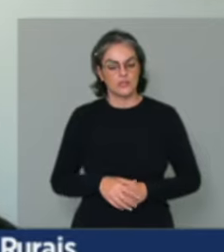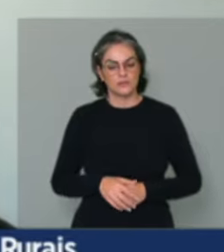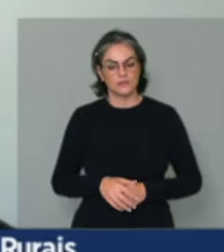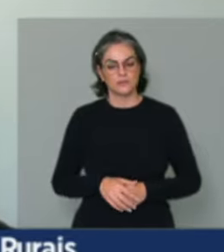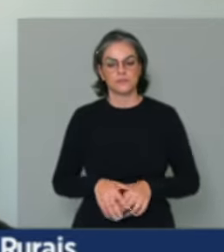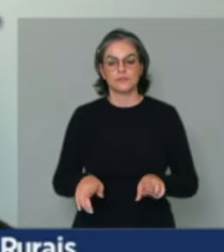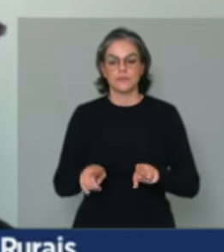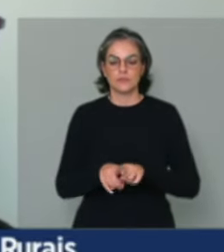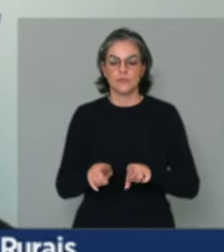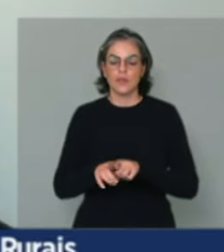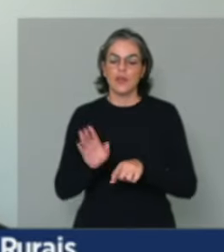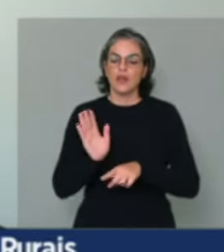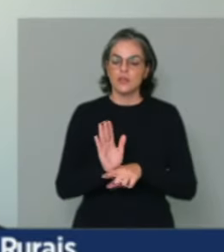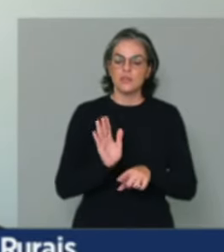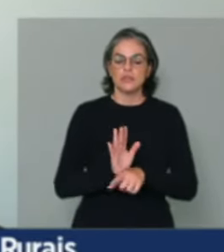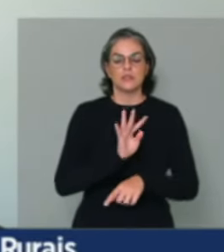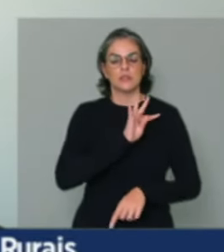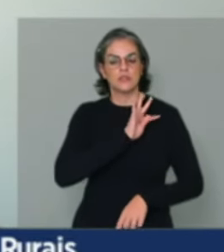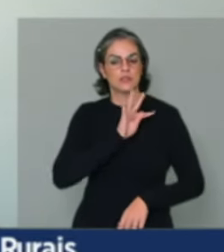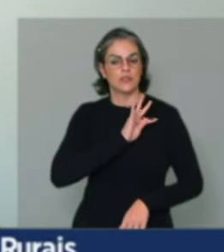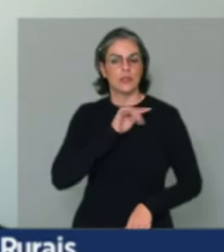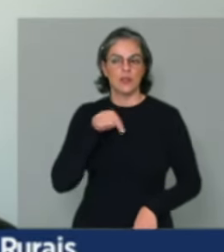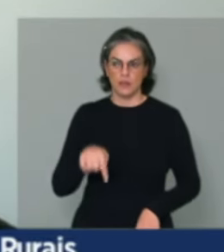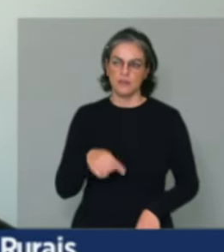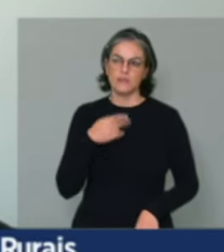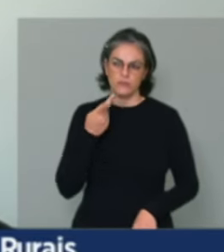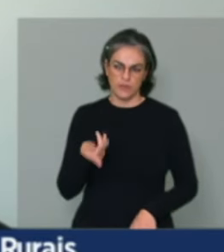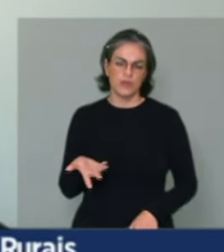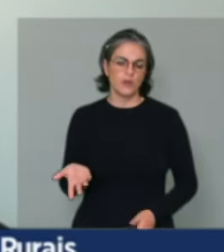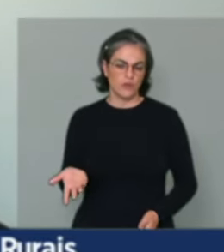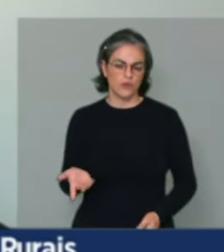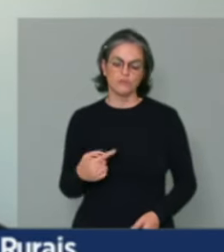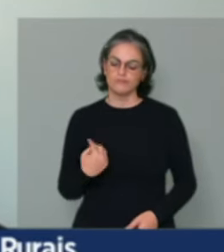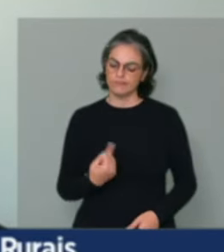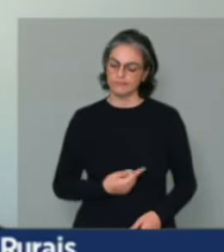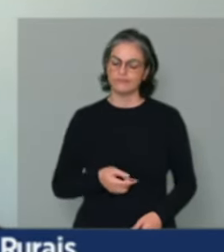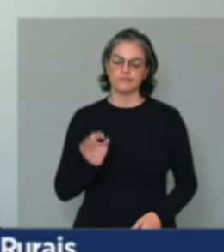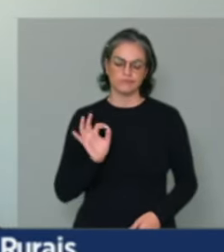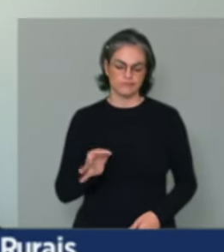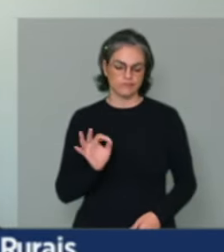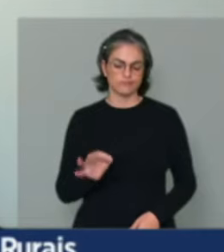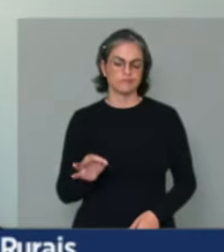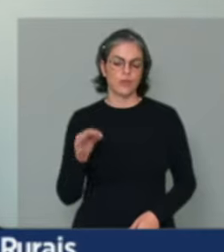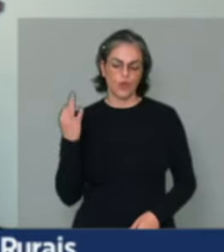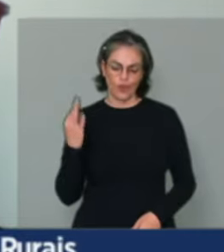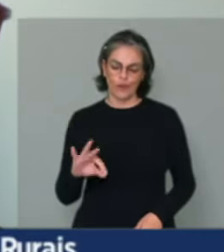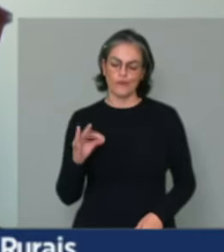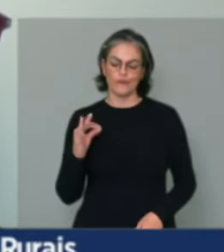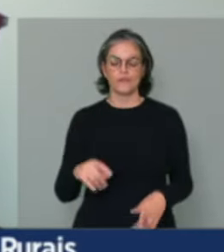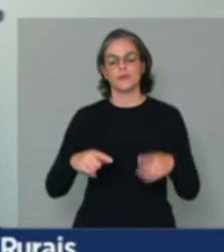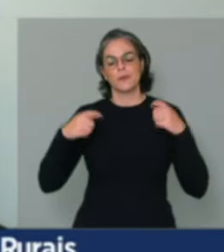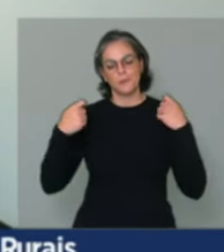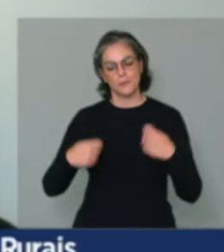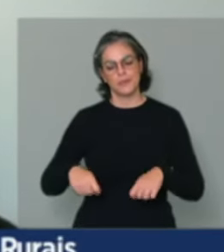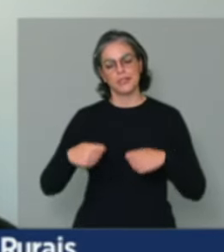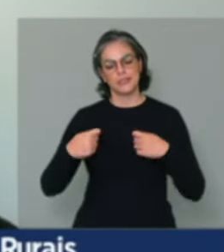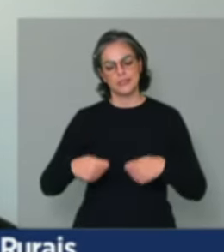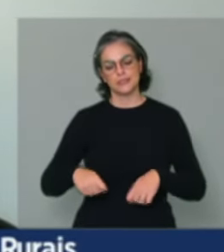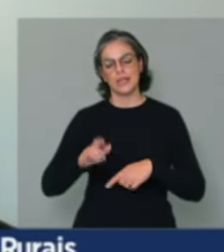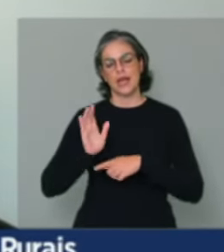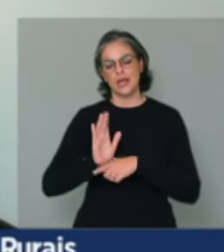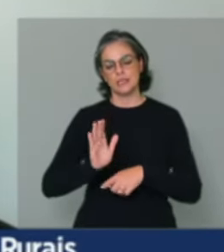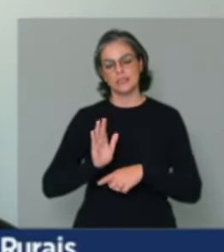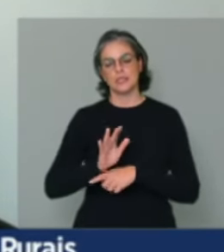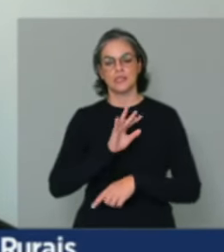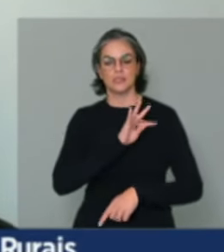técnica, que também já foi dita aqui, e a gente da CONTAG, reafirma a necessidade de ter uma assistência técnica e extensão rural. E,